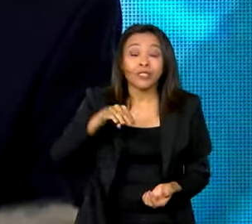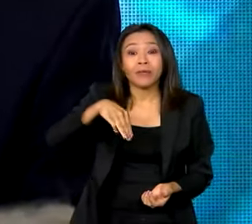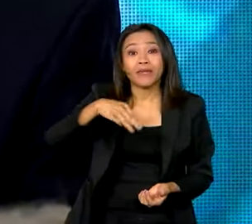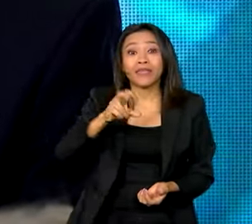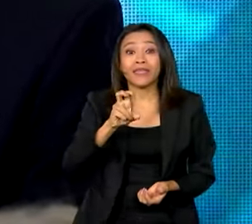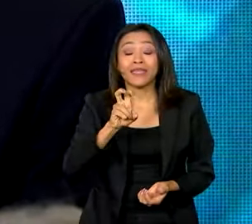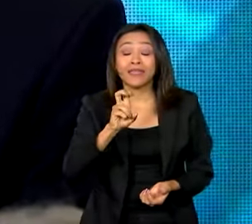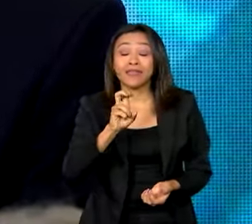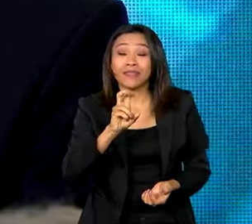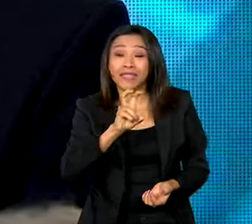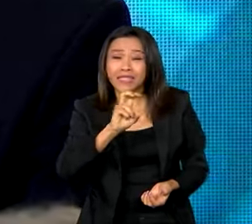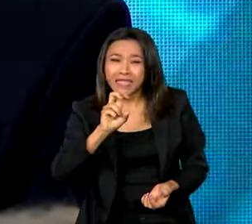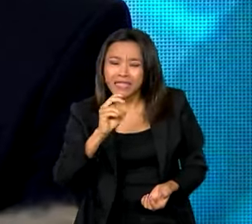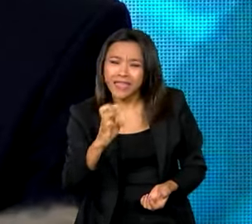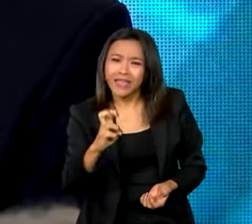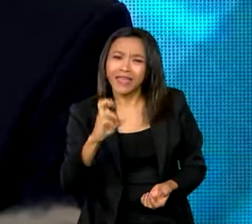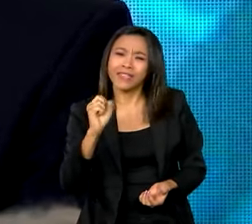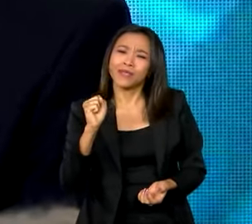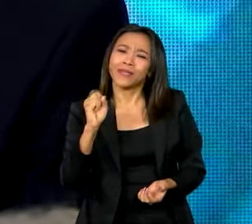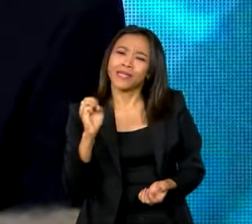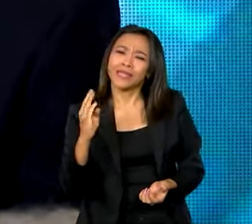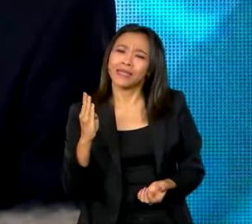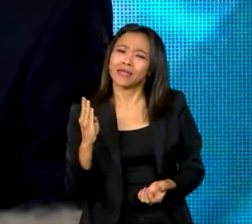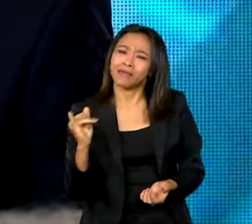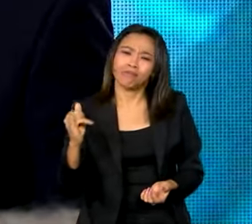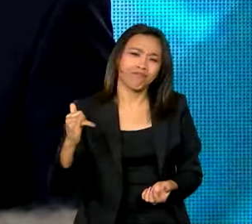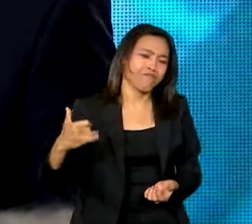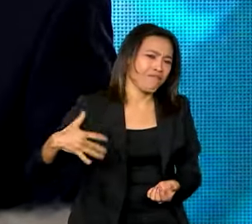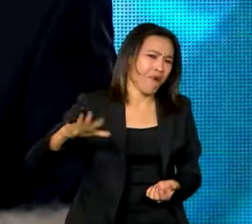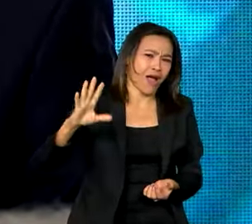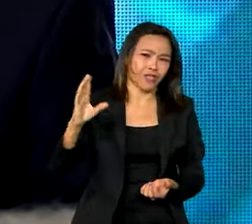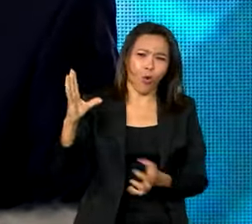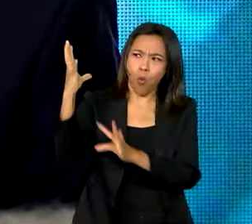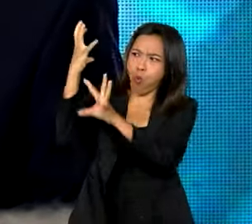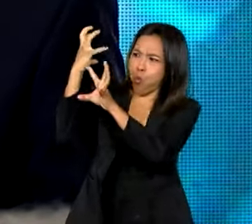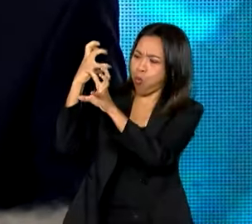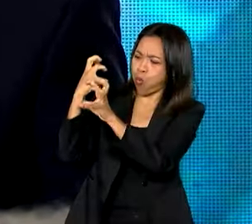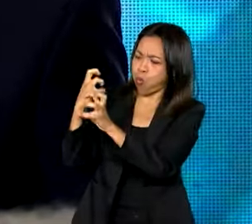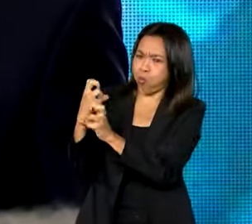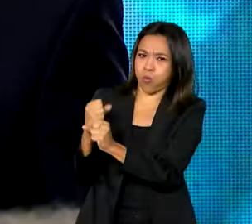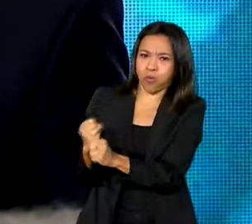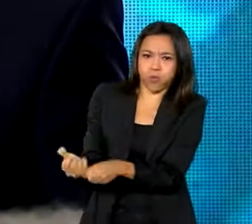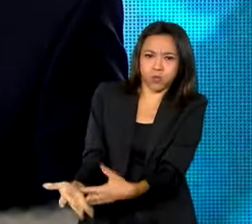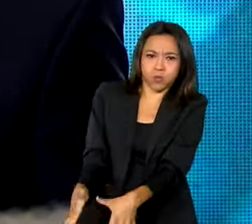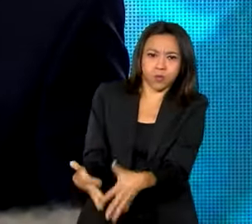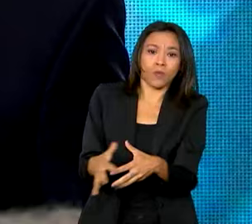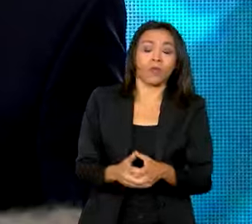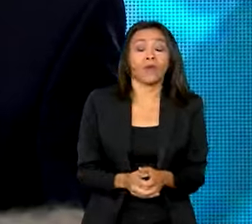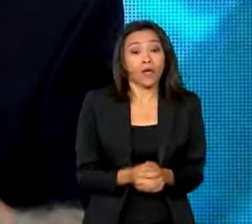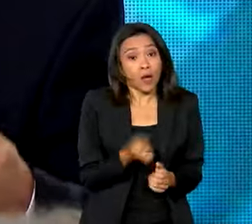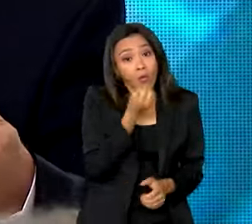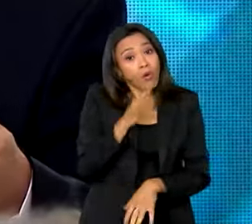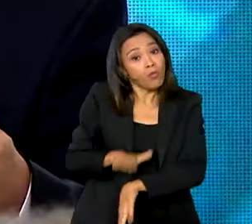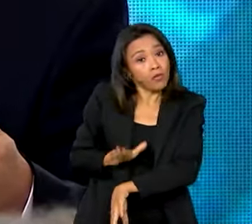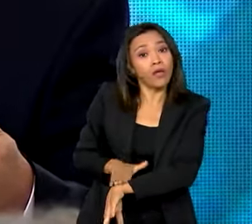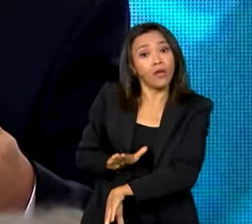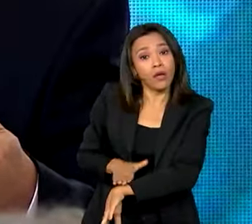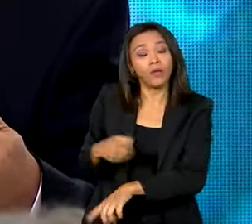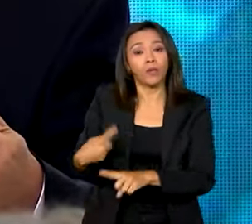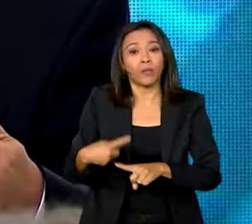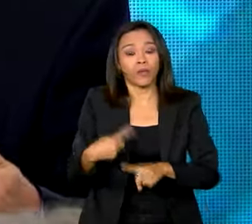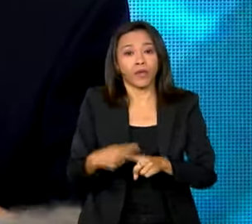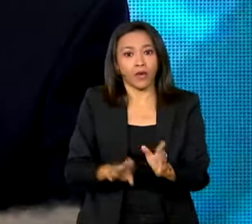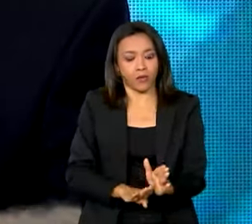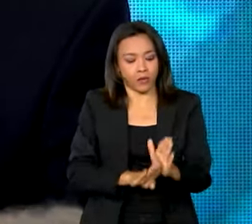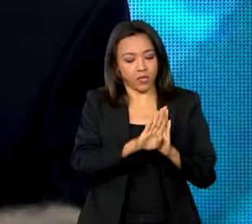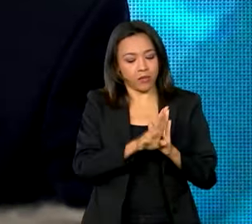R$ 580,2 bilhões. E um bom momento, porque crescimento do PIB,